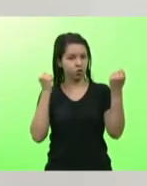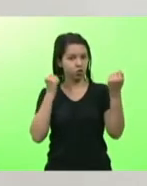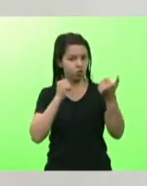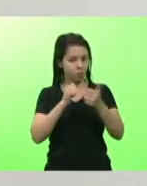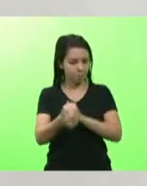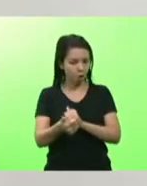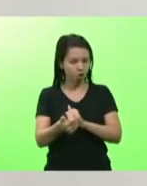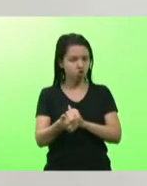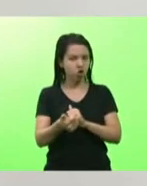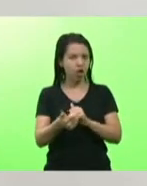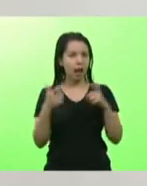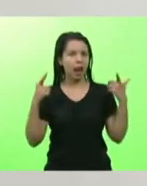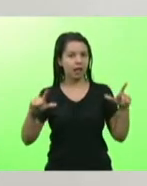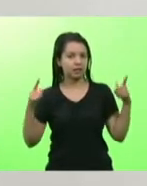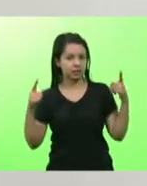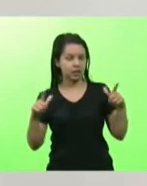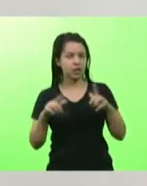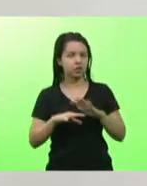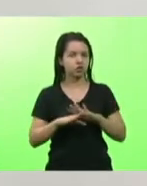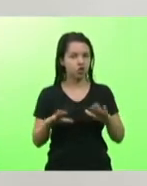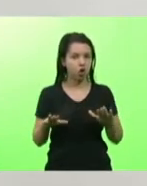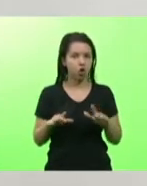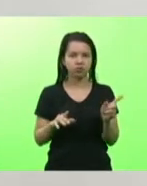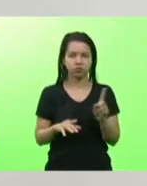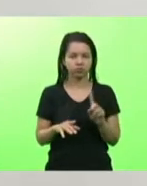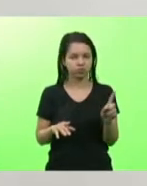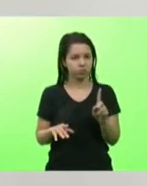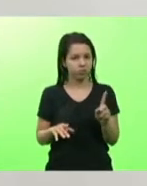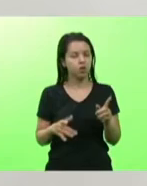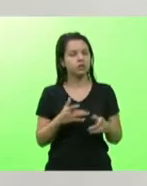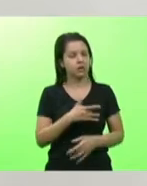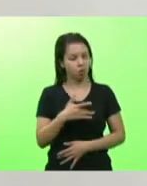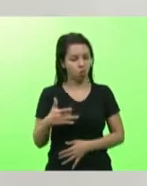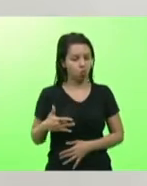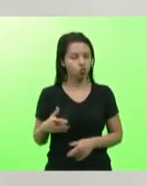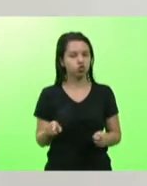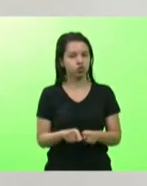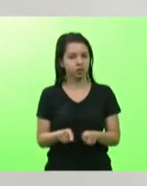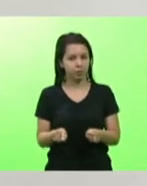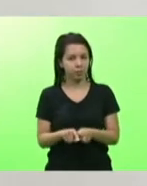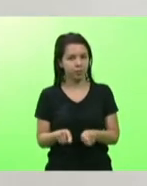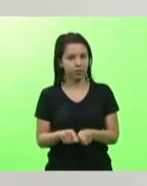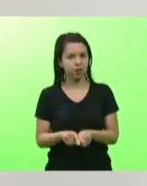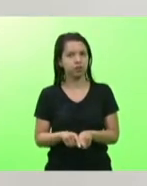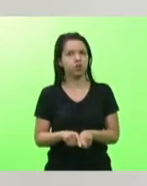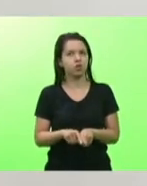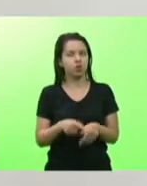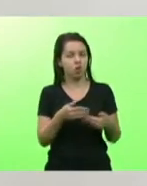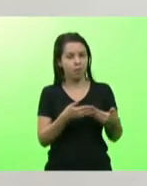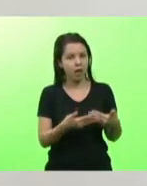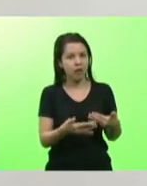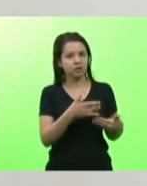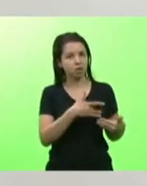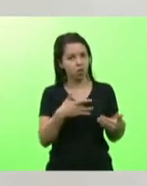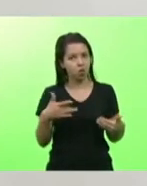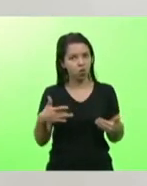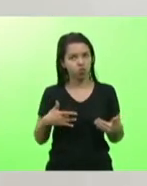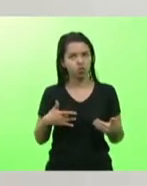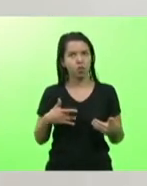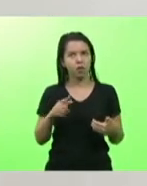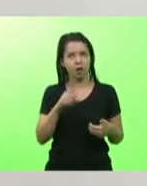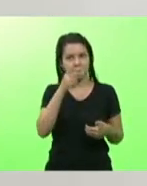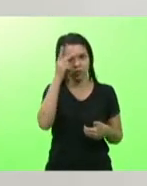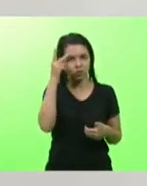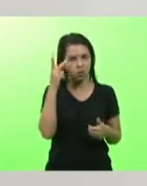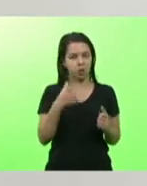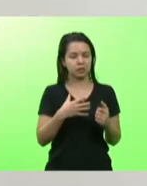lazer não é apenas entretenimento é saúde então se nós estávamos falando de saúde é desde o começo infelizmente a insegurança não